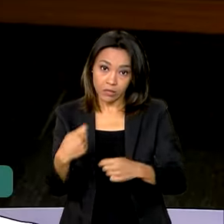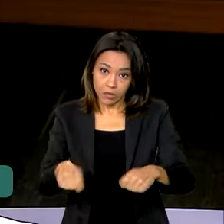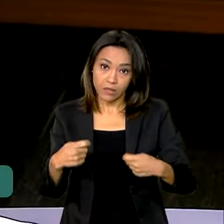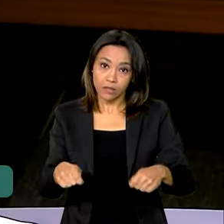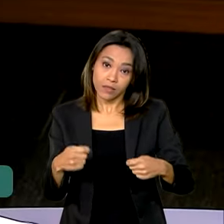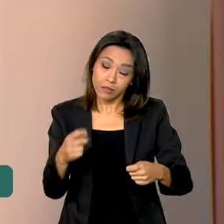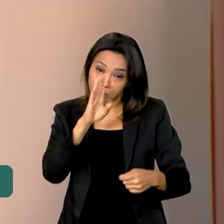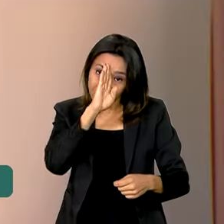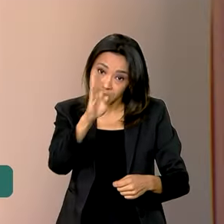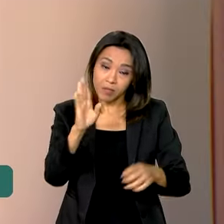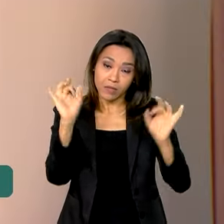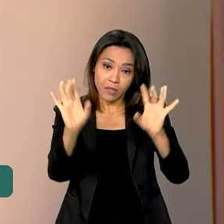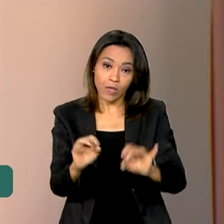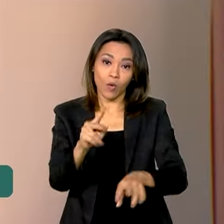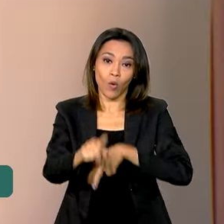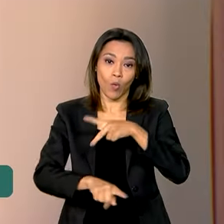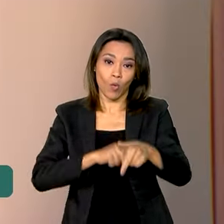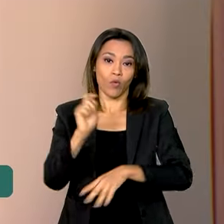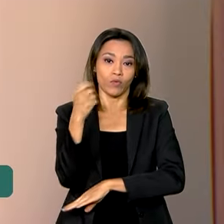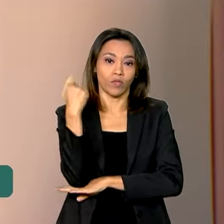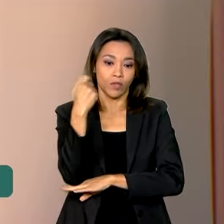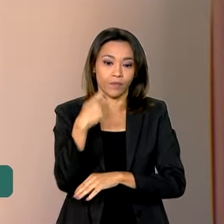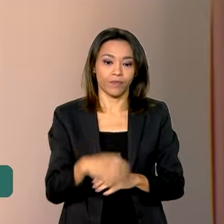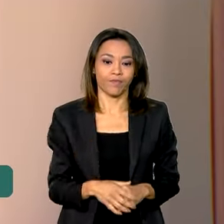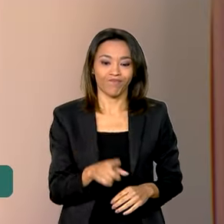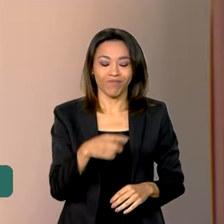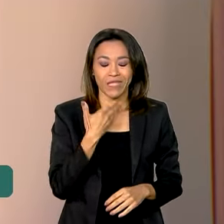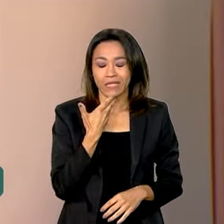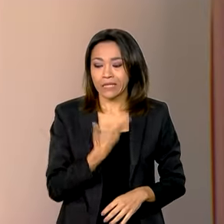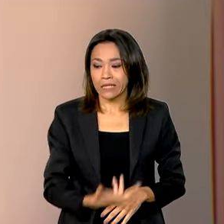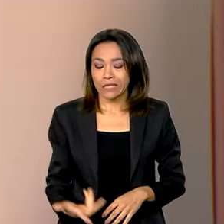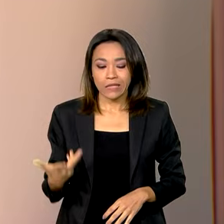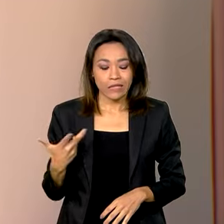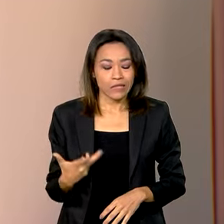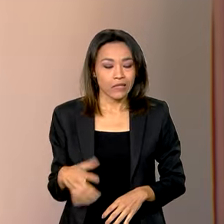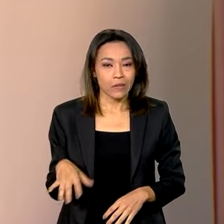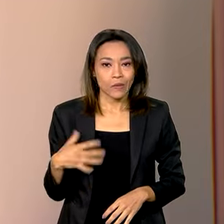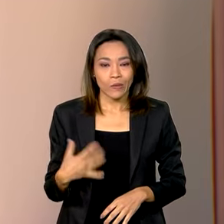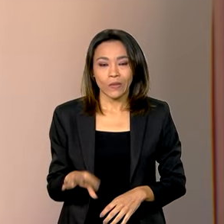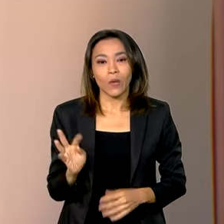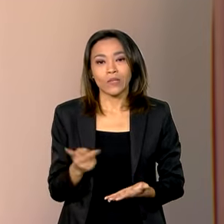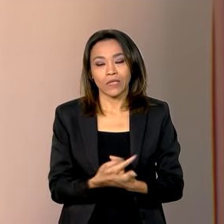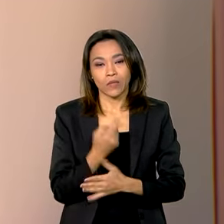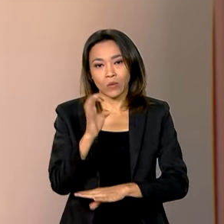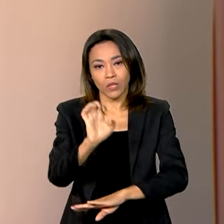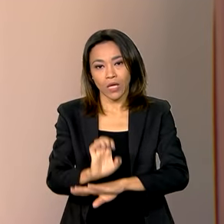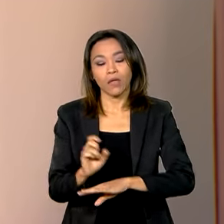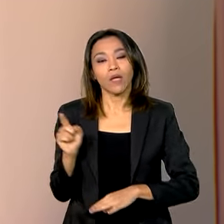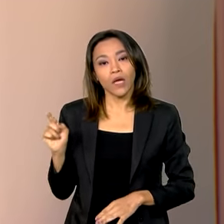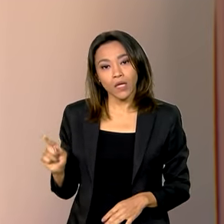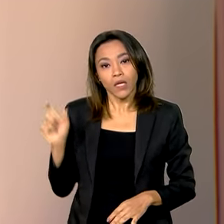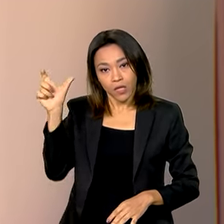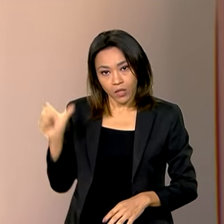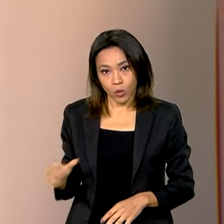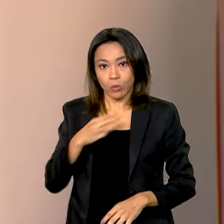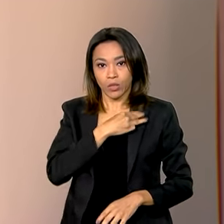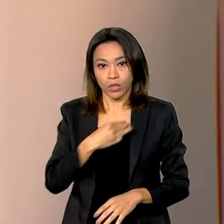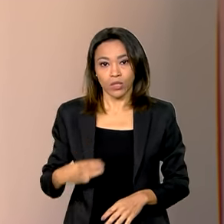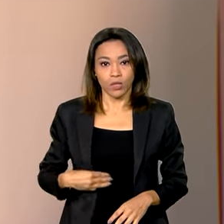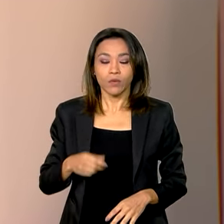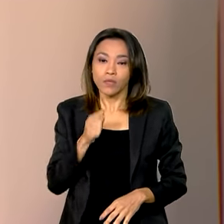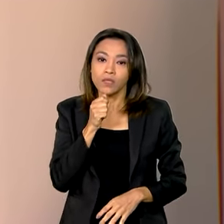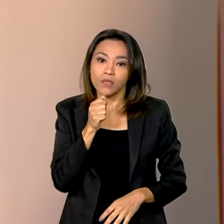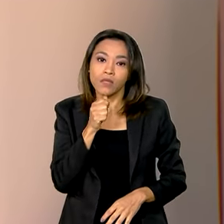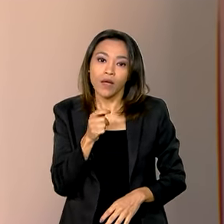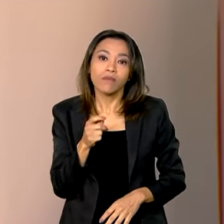especial, o povo gaúcho. Impressionante o que está acontecendo no Rio Grande do Sul. O ministro Jader Filho também anunciou que o governo vai participar do